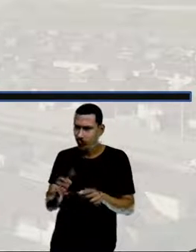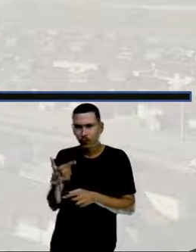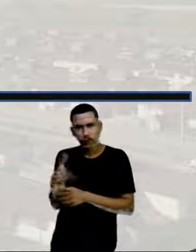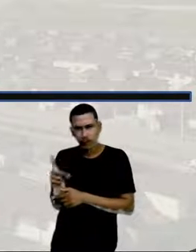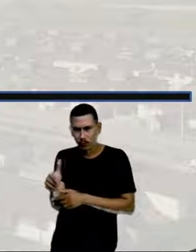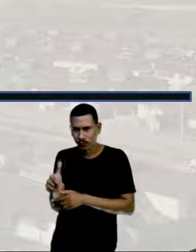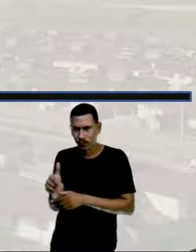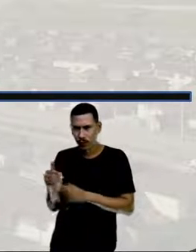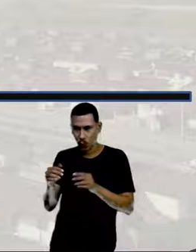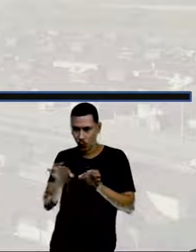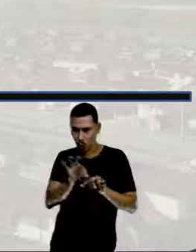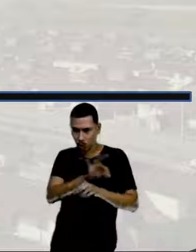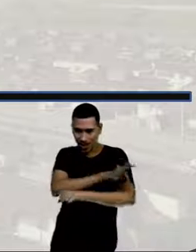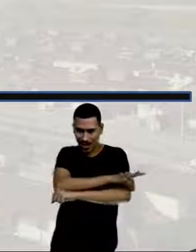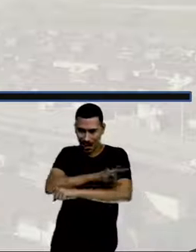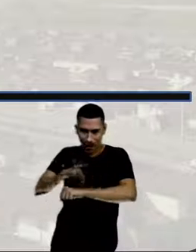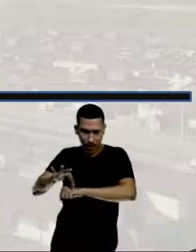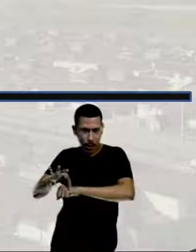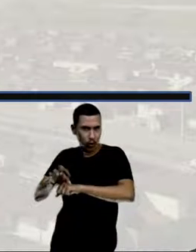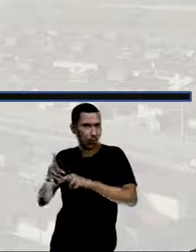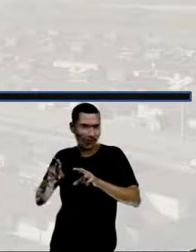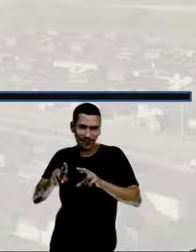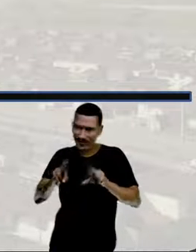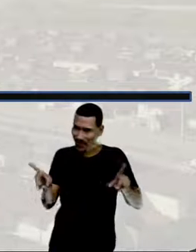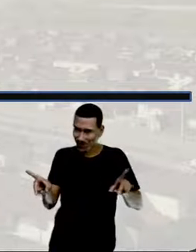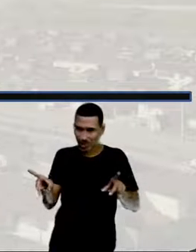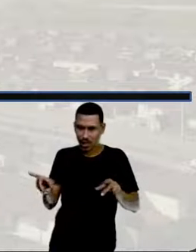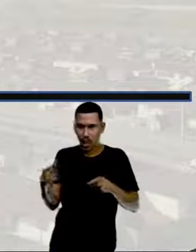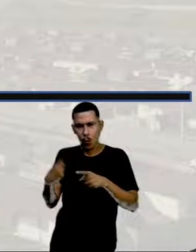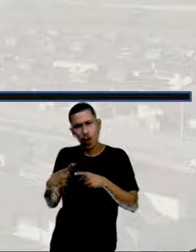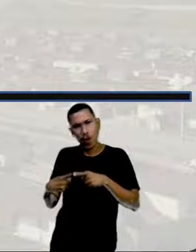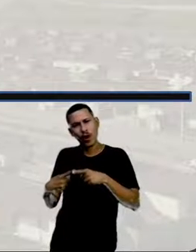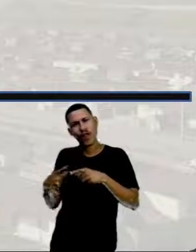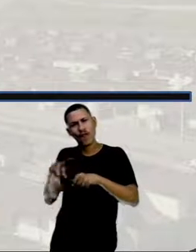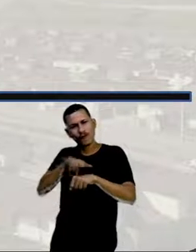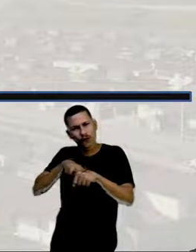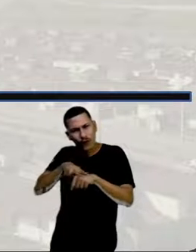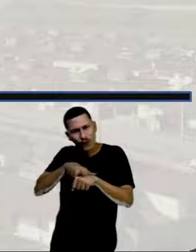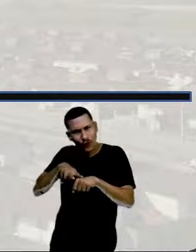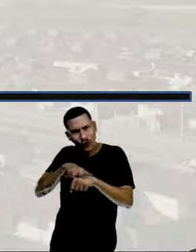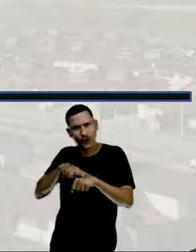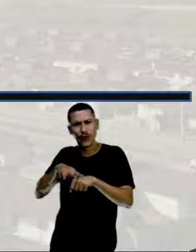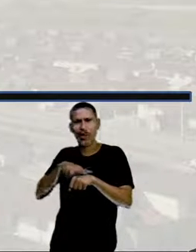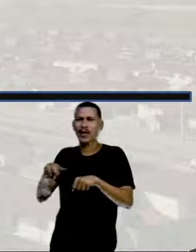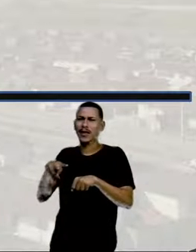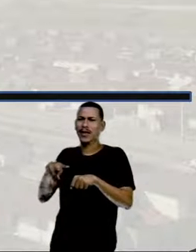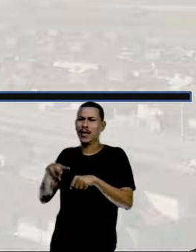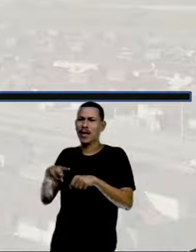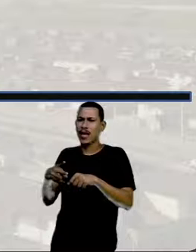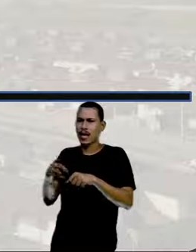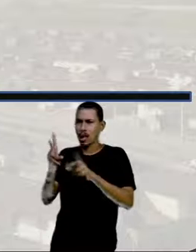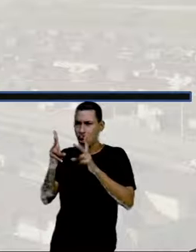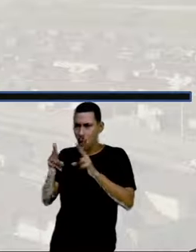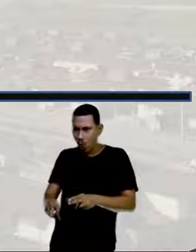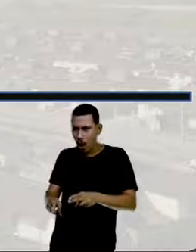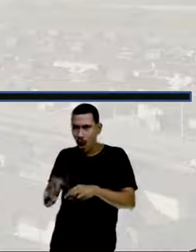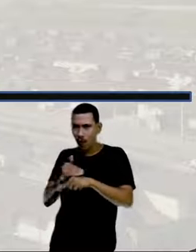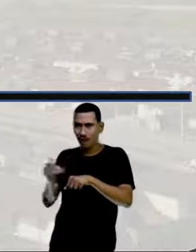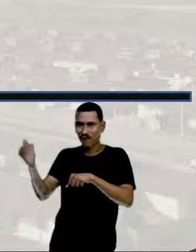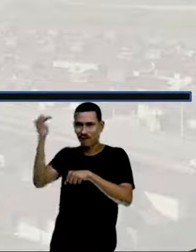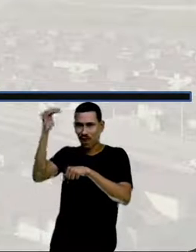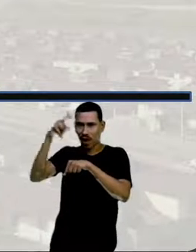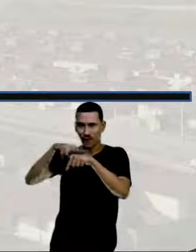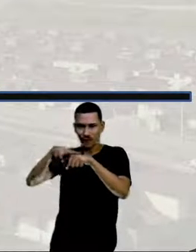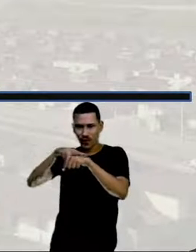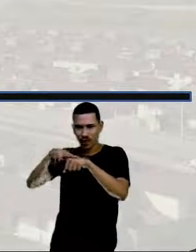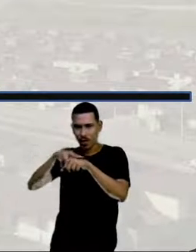têm o mesmo tamanho. O verde daqui de baixo tem o tamanho do verde de cima, mas não do amarelo. Na